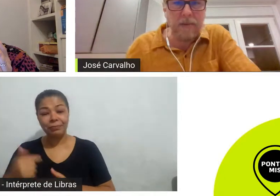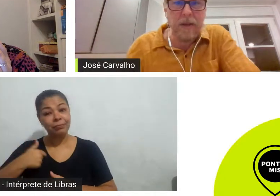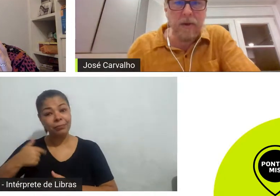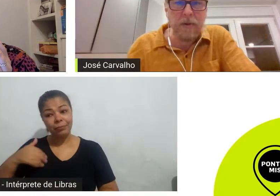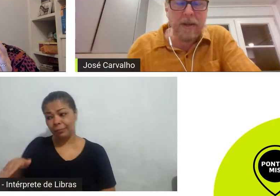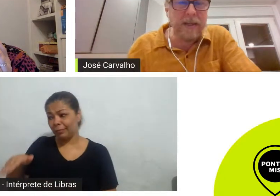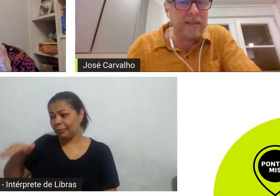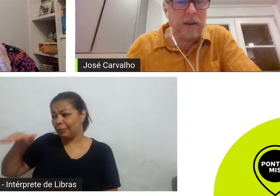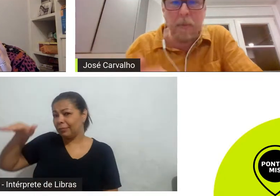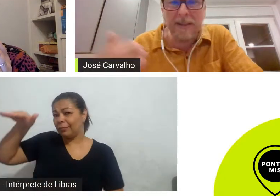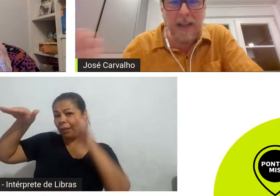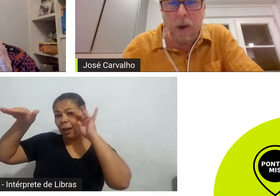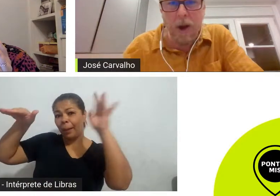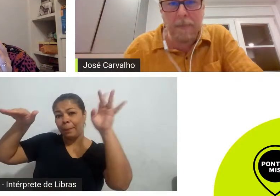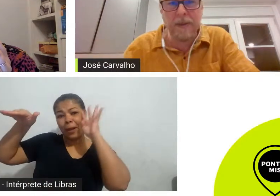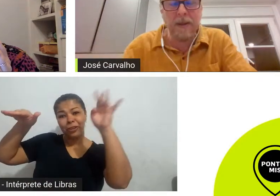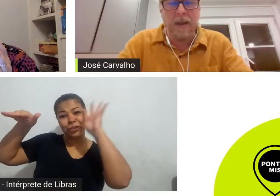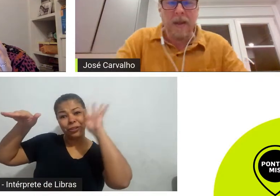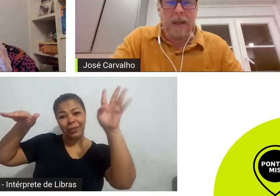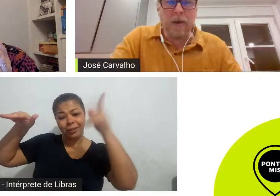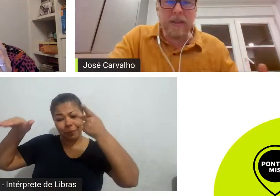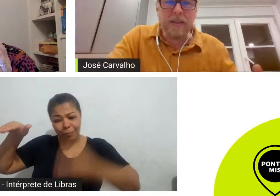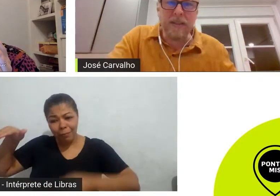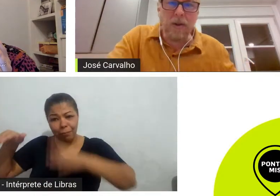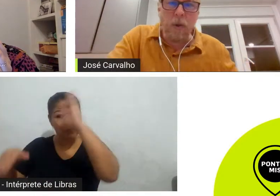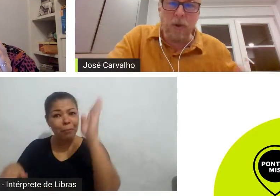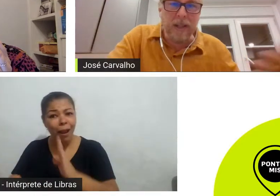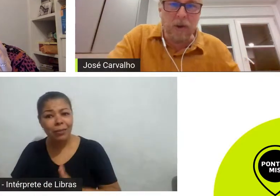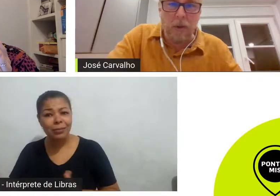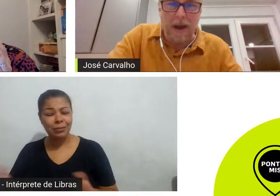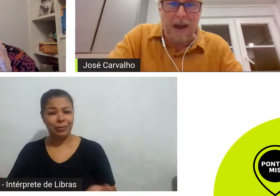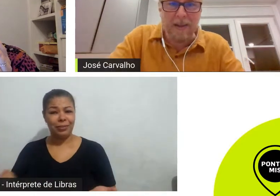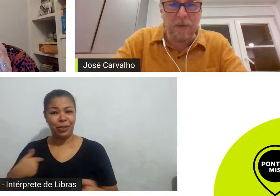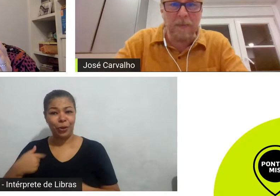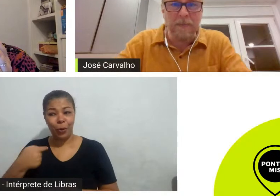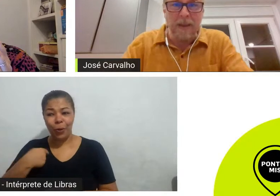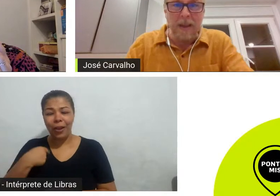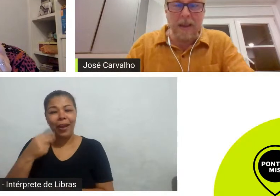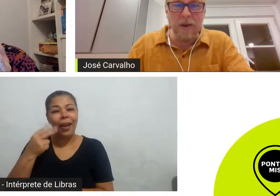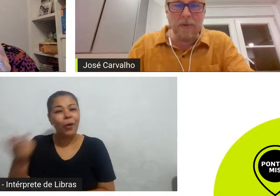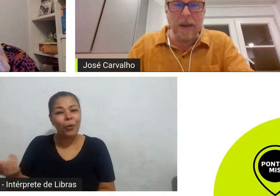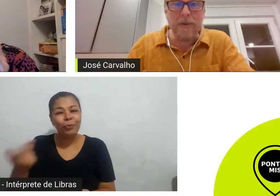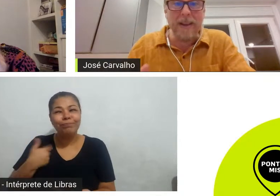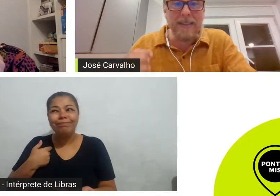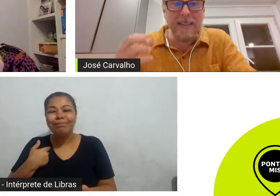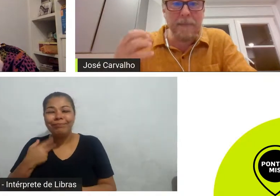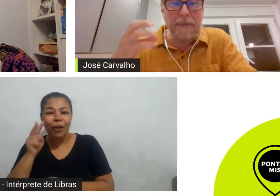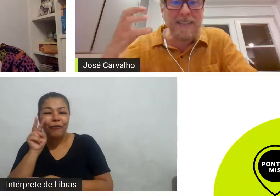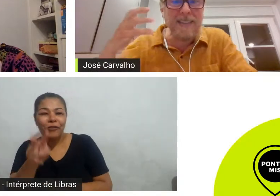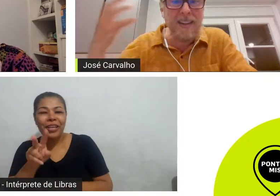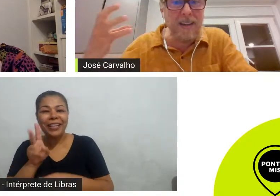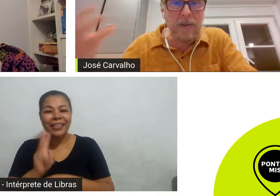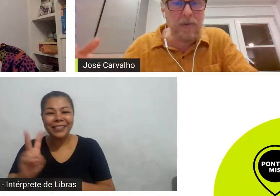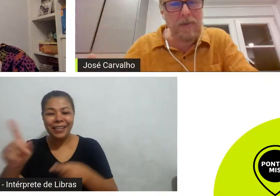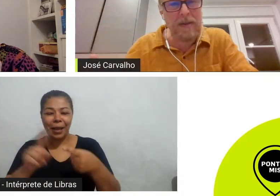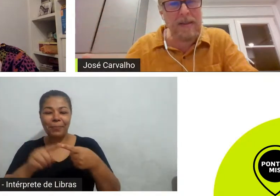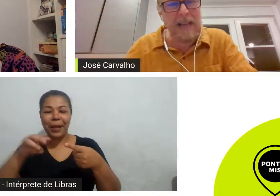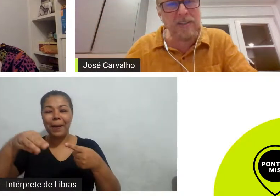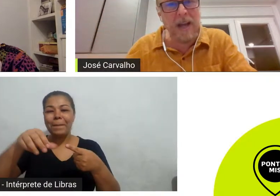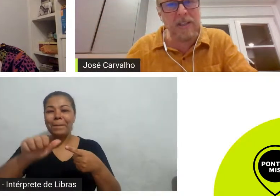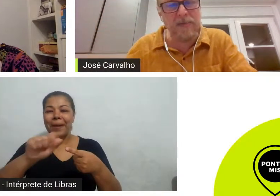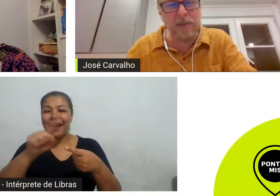brasileiro eu cresci com o Mazaropi eu cresci com o Monteiro Lobato eu cresci pensando